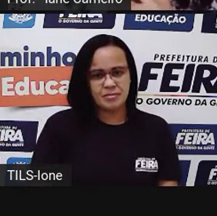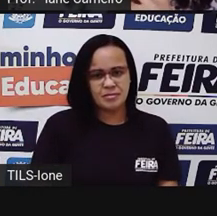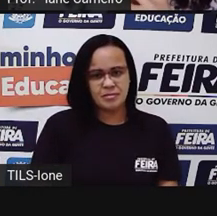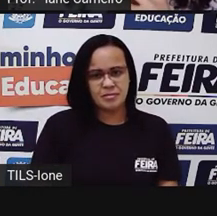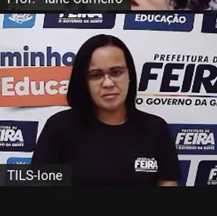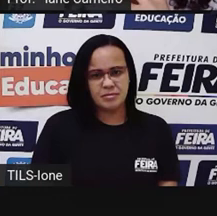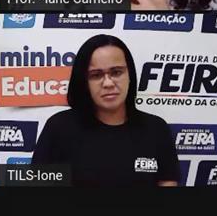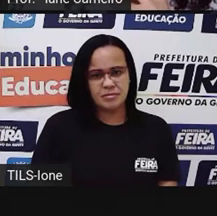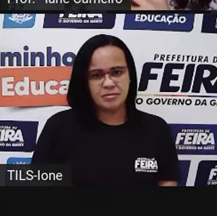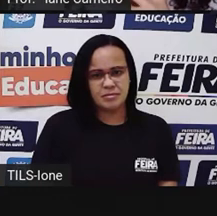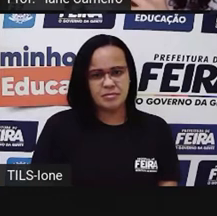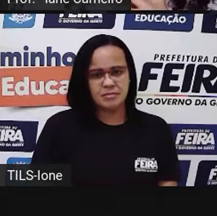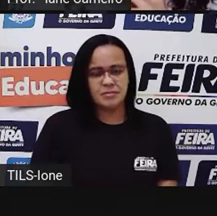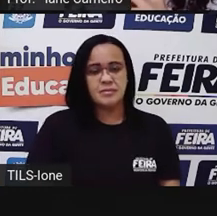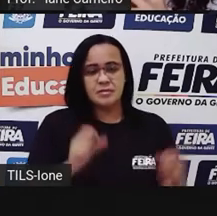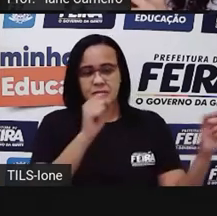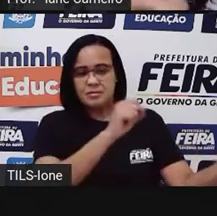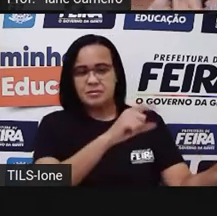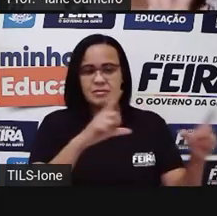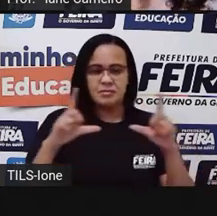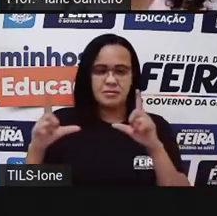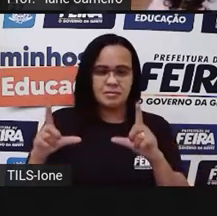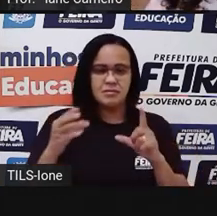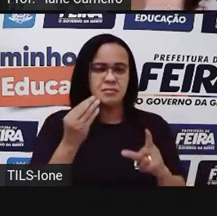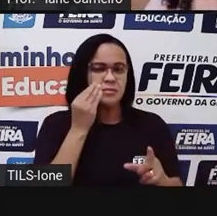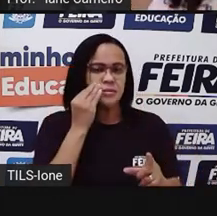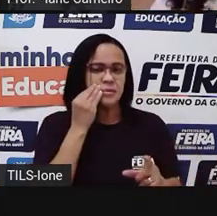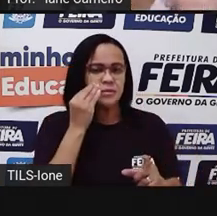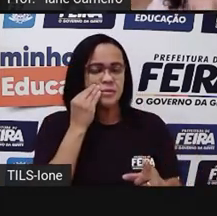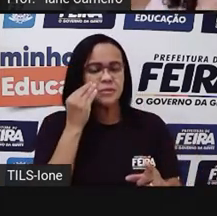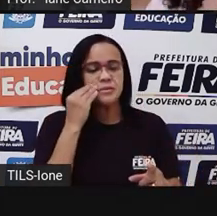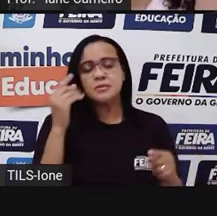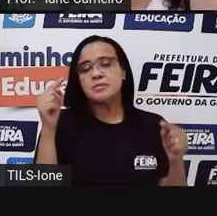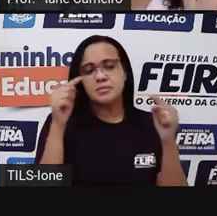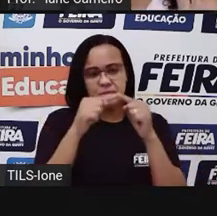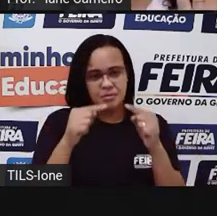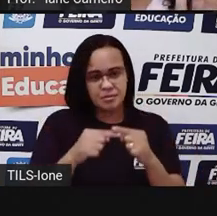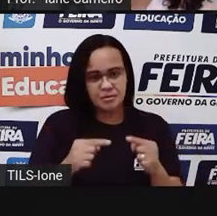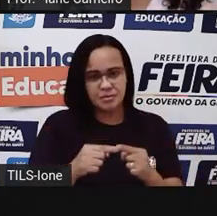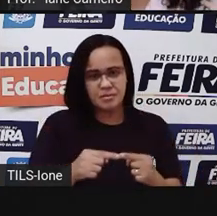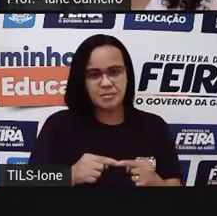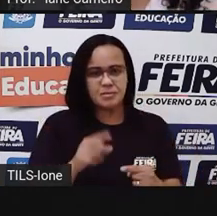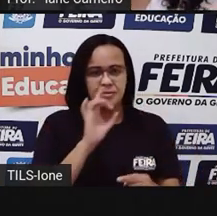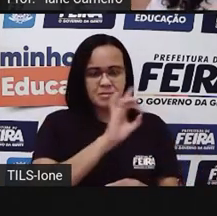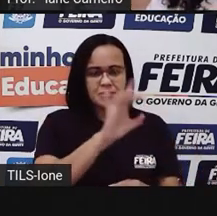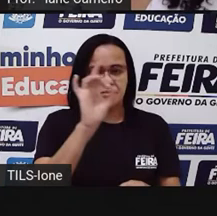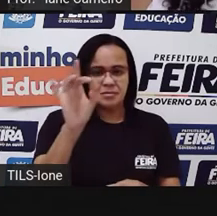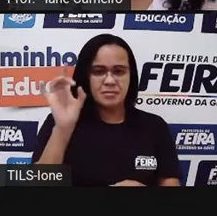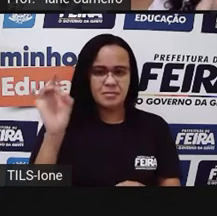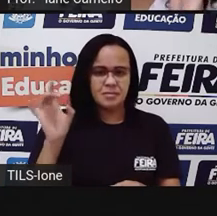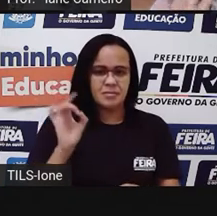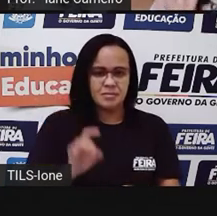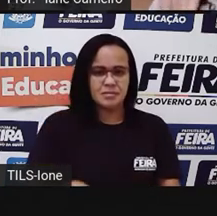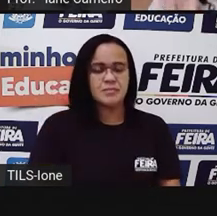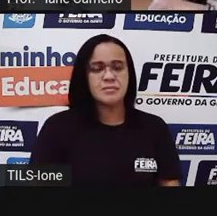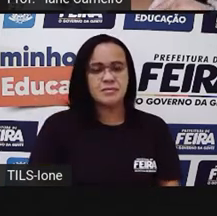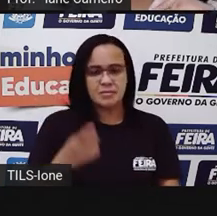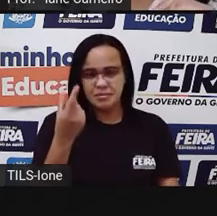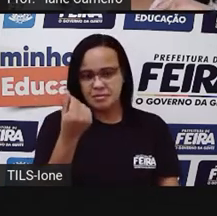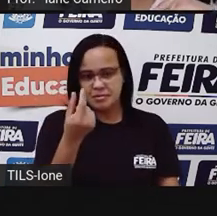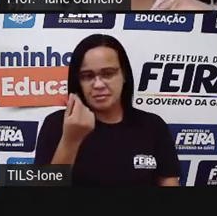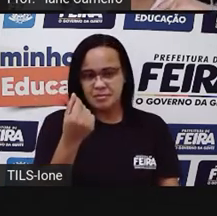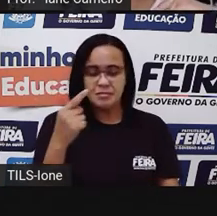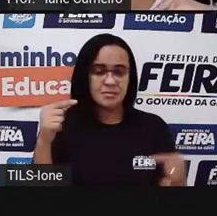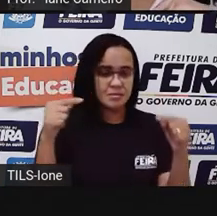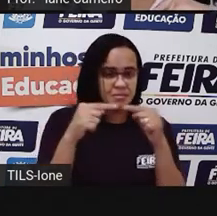Vamos para a próxima questão. A vai ligar agora cada nota de dinheiro ao seu valor correspondente. Tá bom? E a gente vai